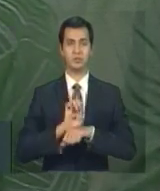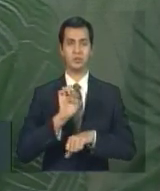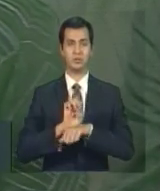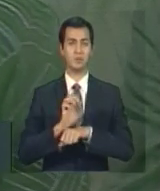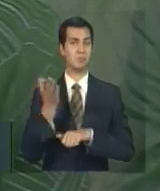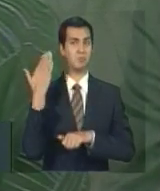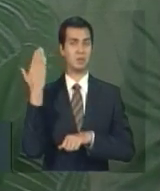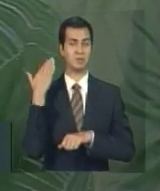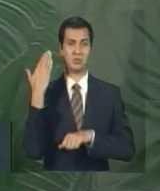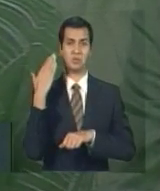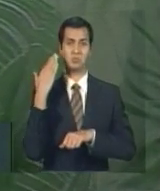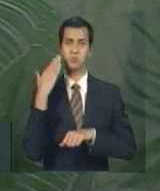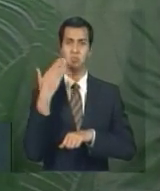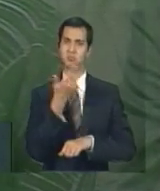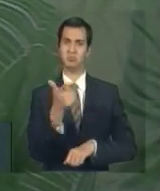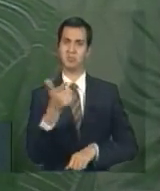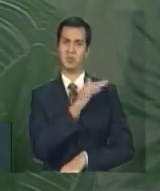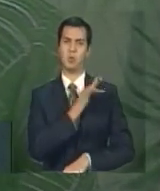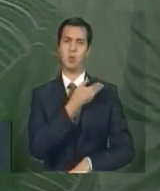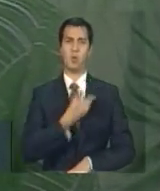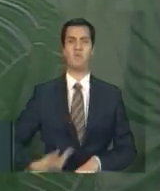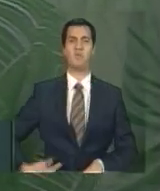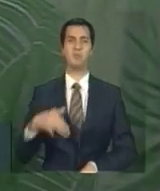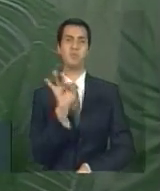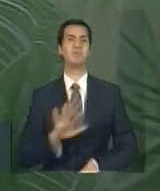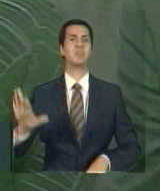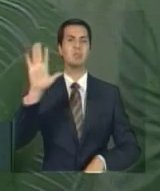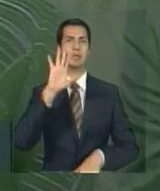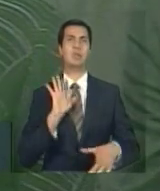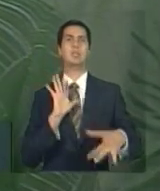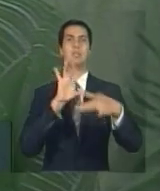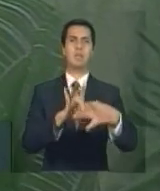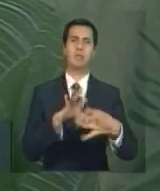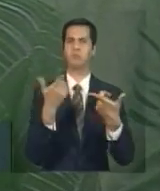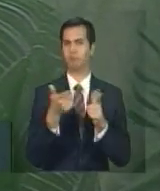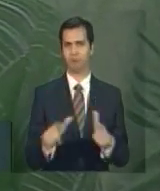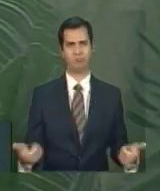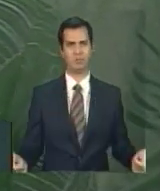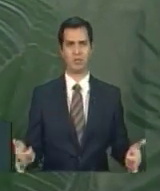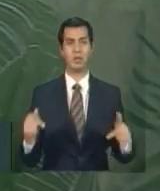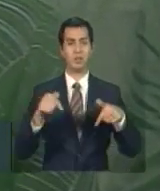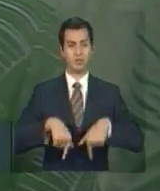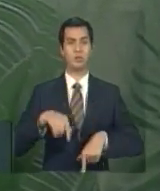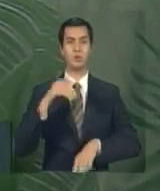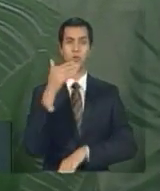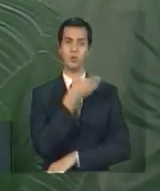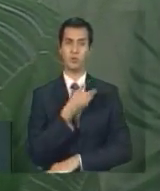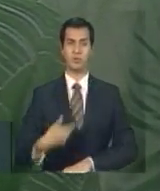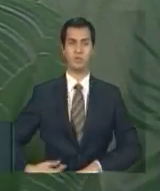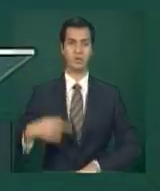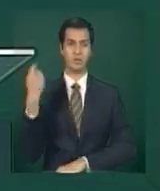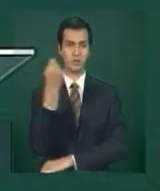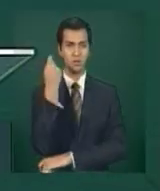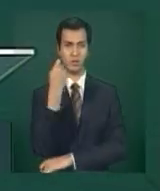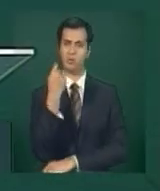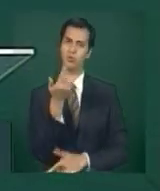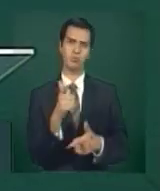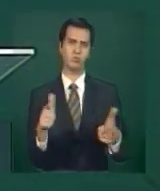a Federação, um Estado que não tinha uma agenda política e econômica com a Federação